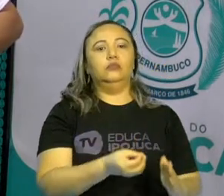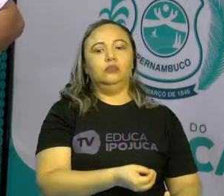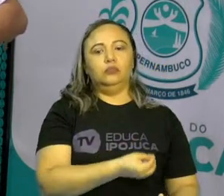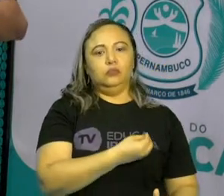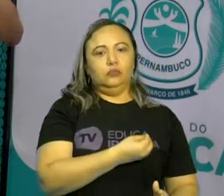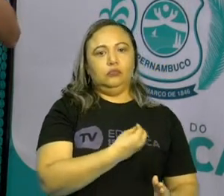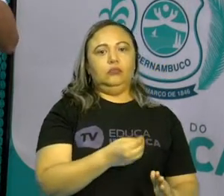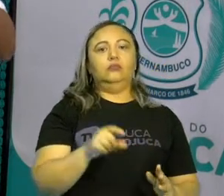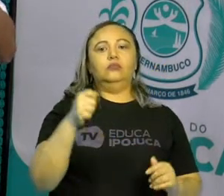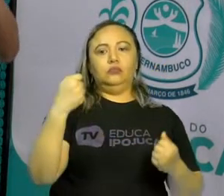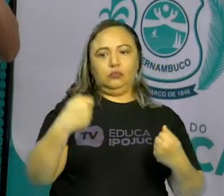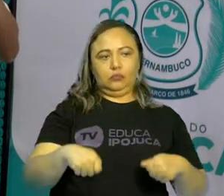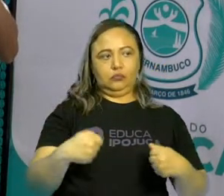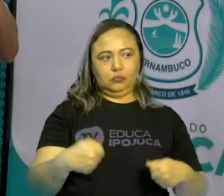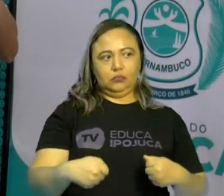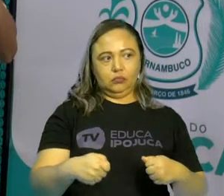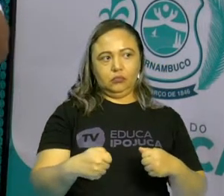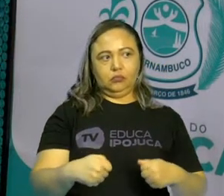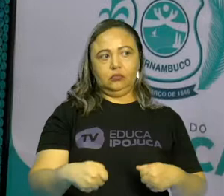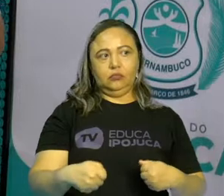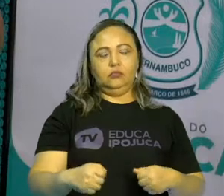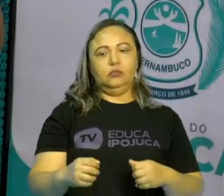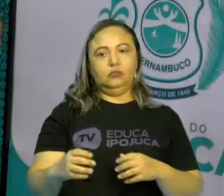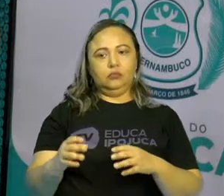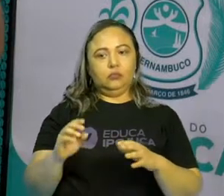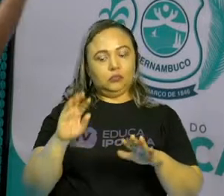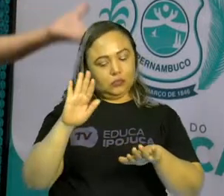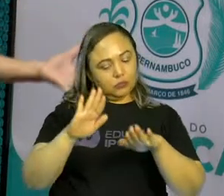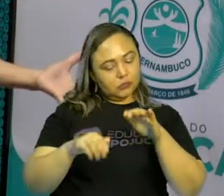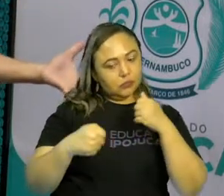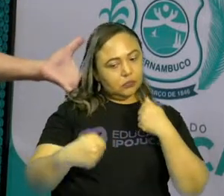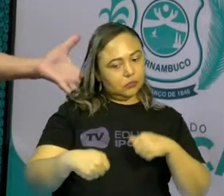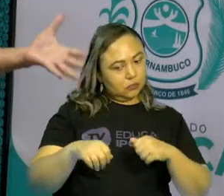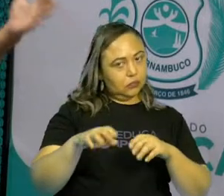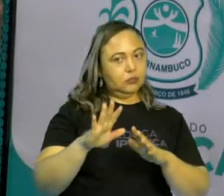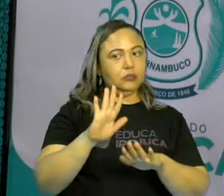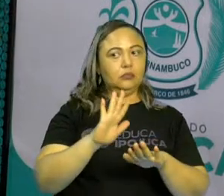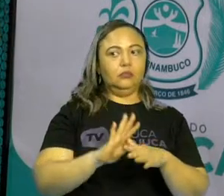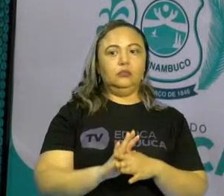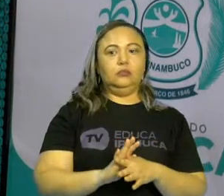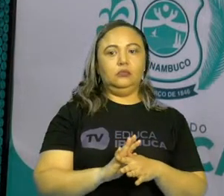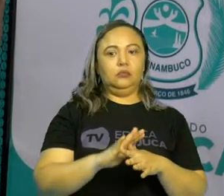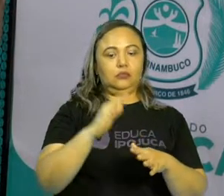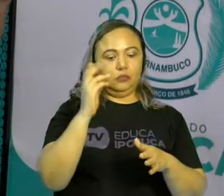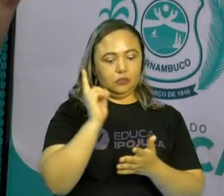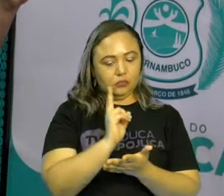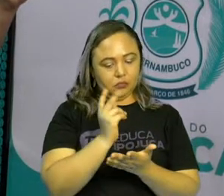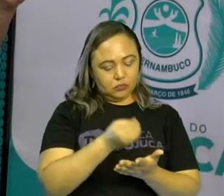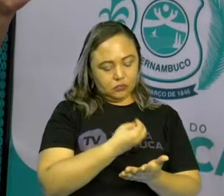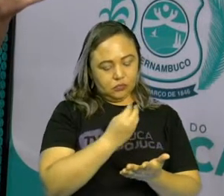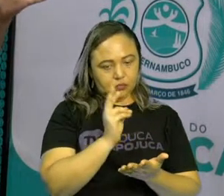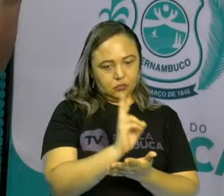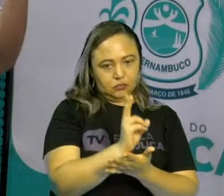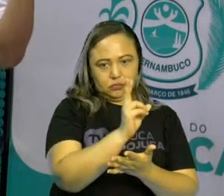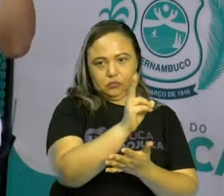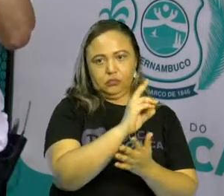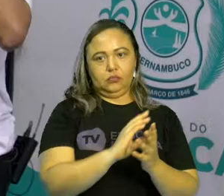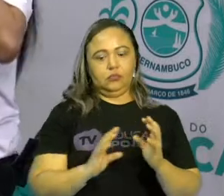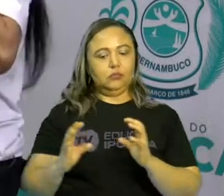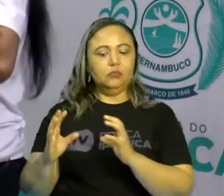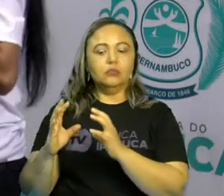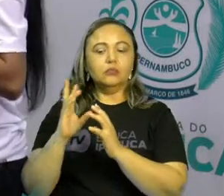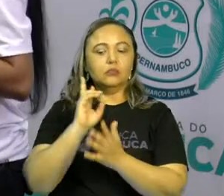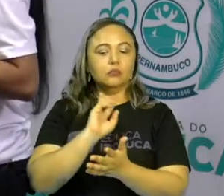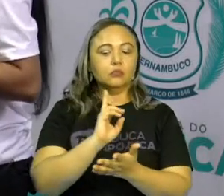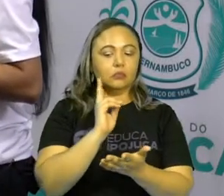como a gente viu, dependem de alguma coisa para sobreviver. Cada um em seu reino, não é verdade? Vamos